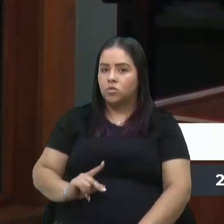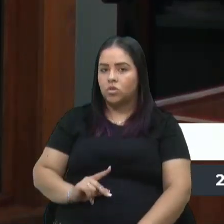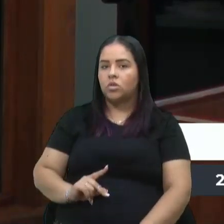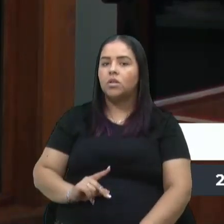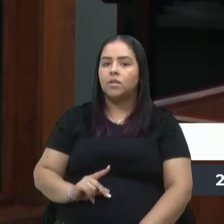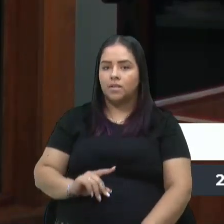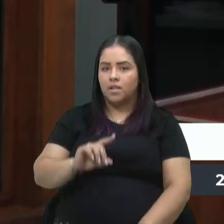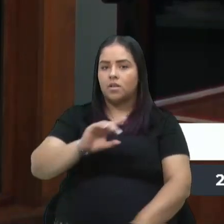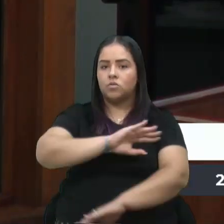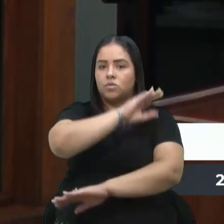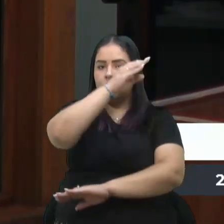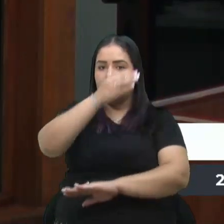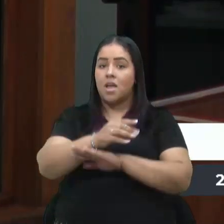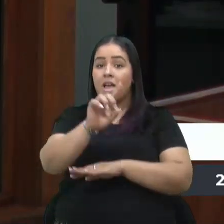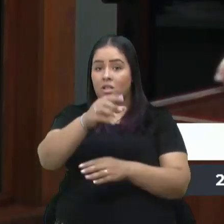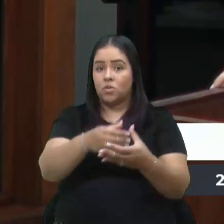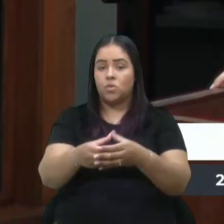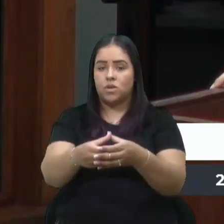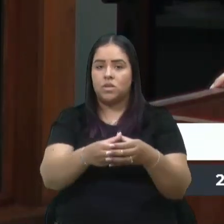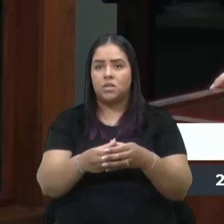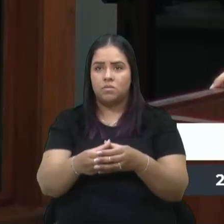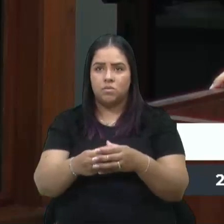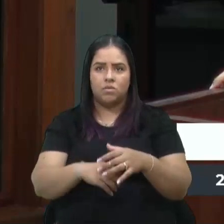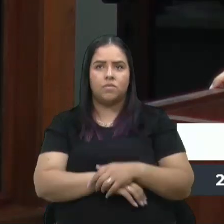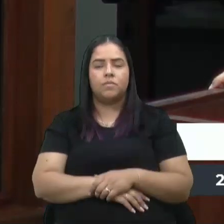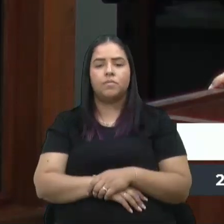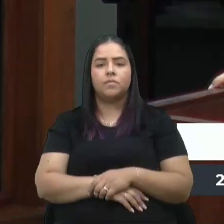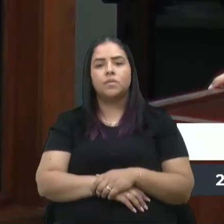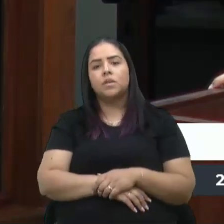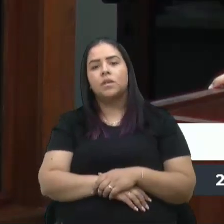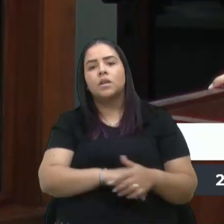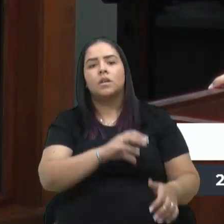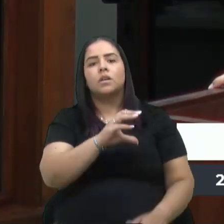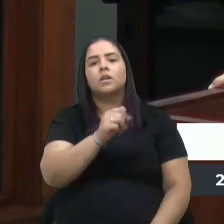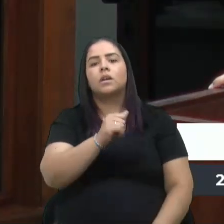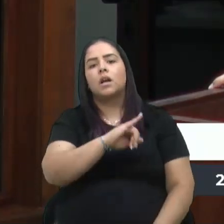o Caxias do Sul Basquete. É turismo. Os jogos da dupla Caju,